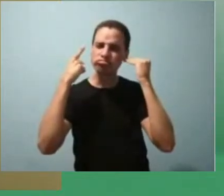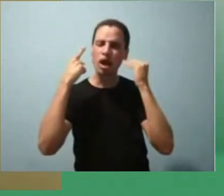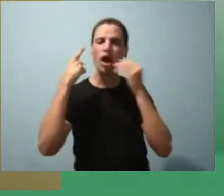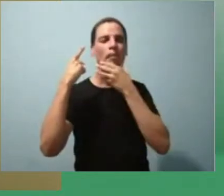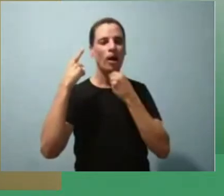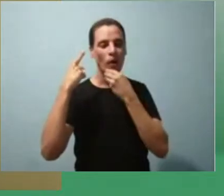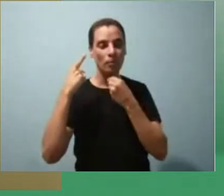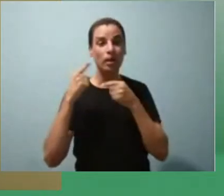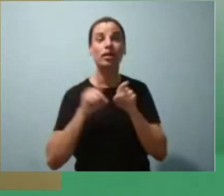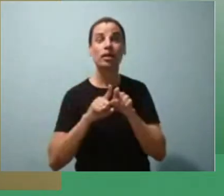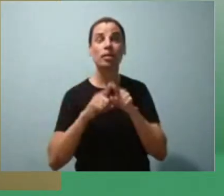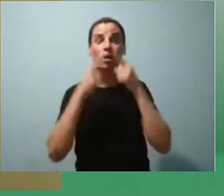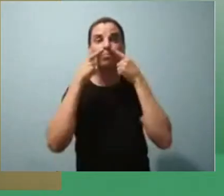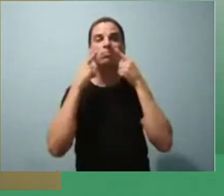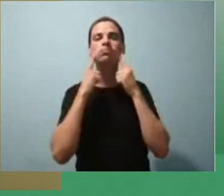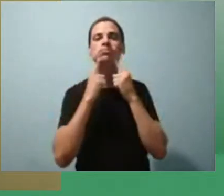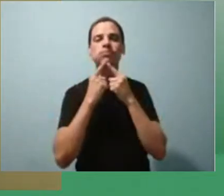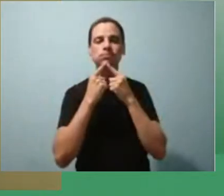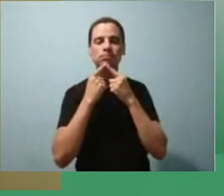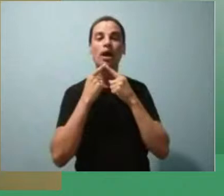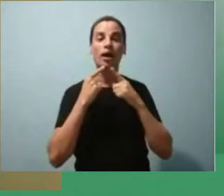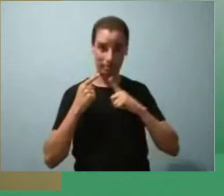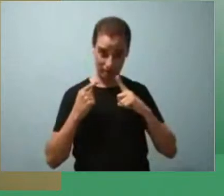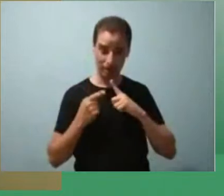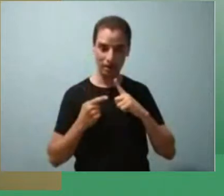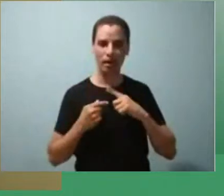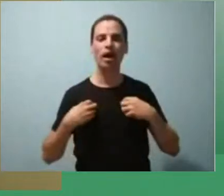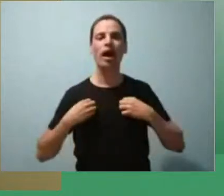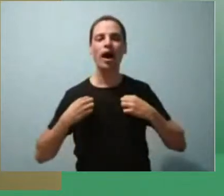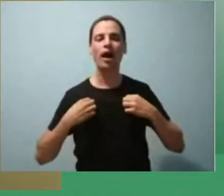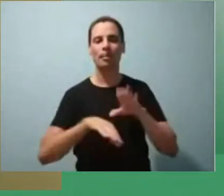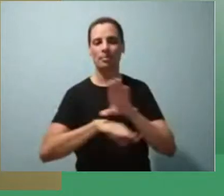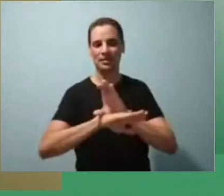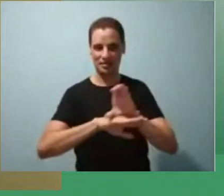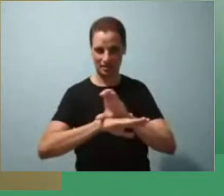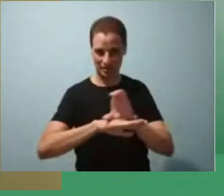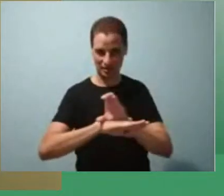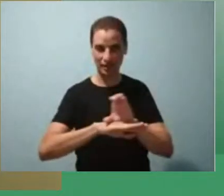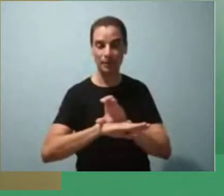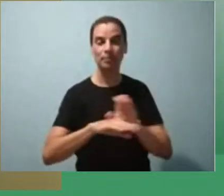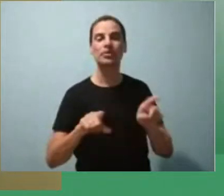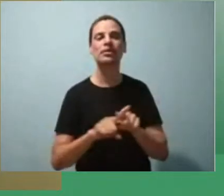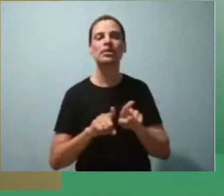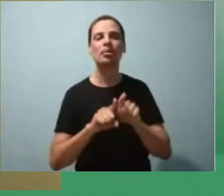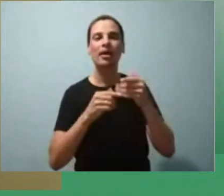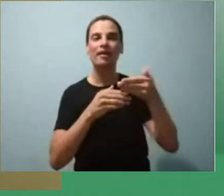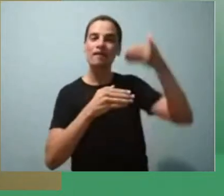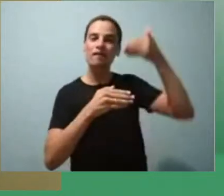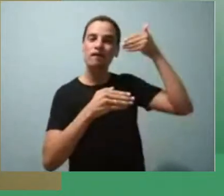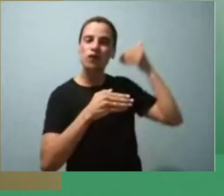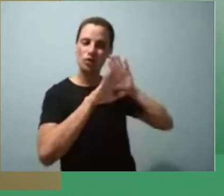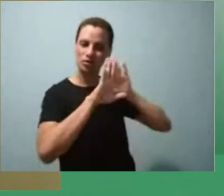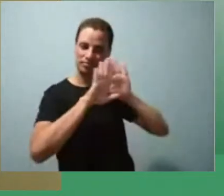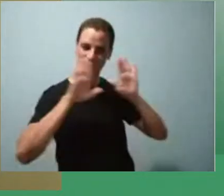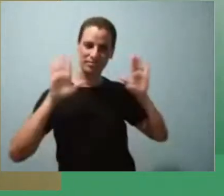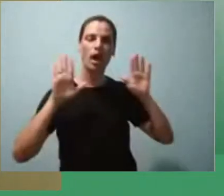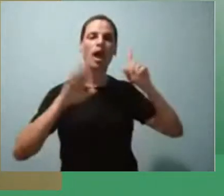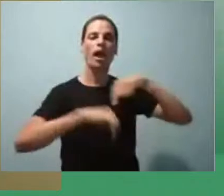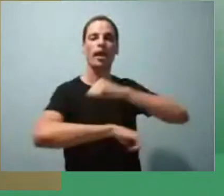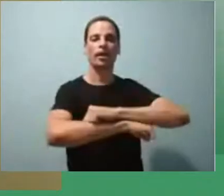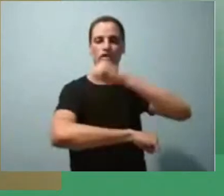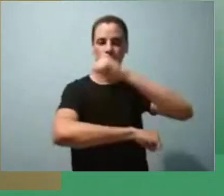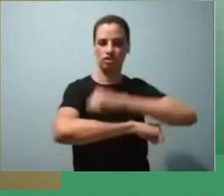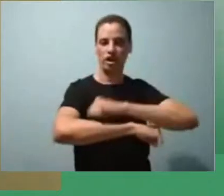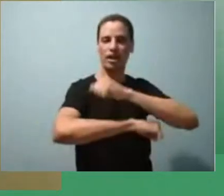Uso barba, estou com uma camiseta cinza, e o meu cenário ao fundo é uma janela com uma